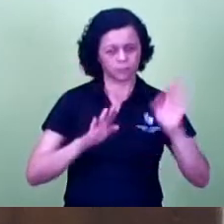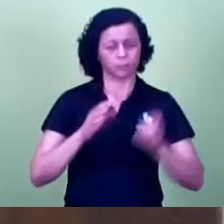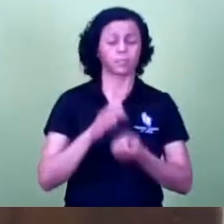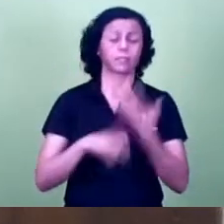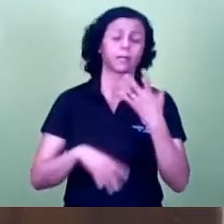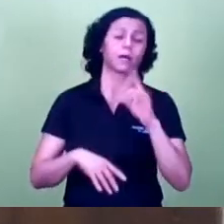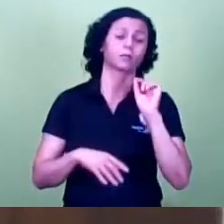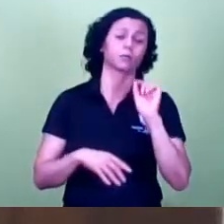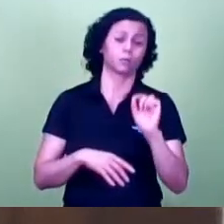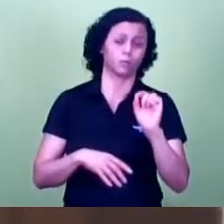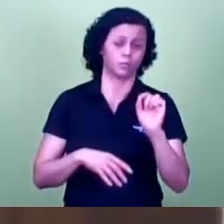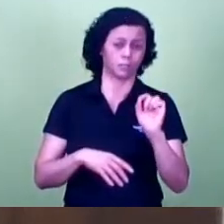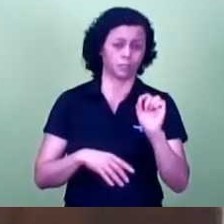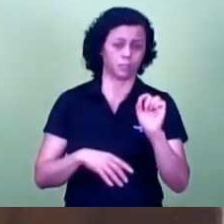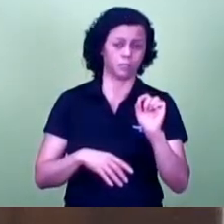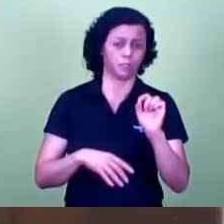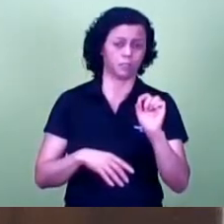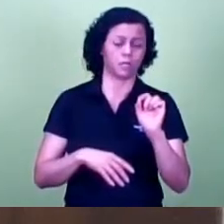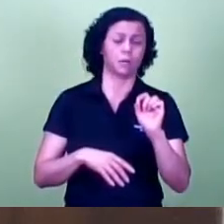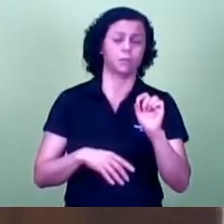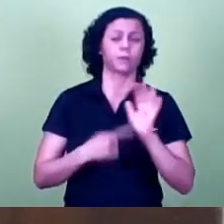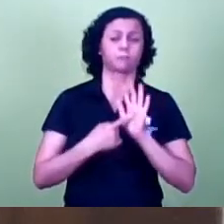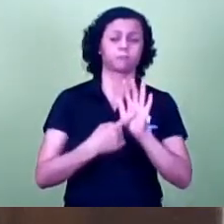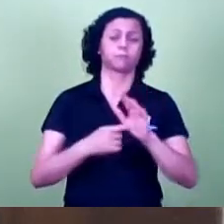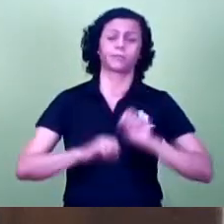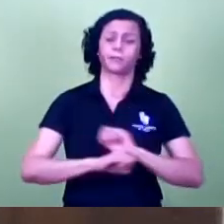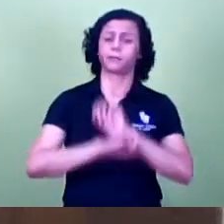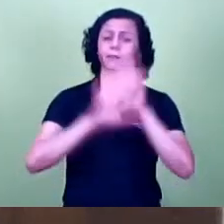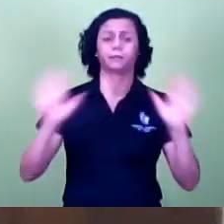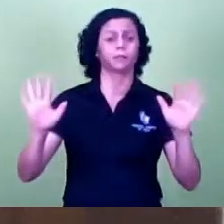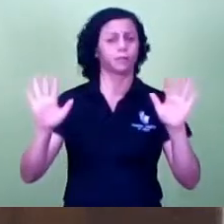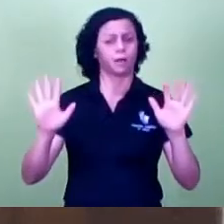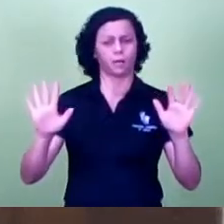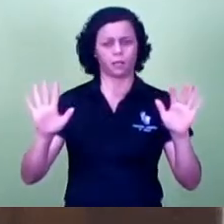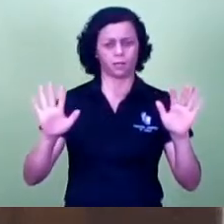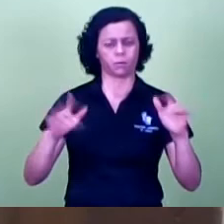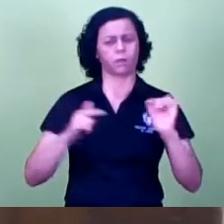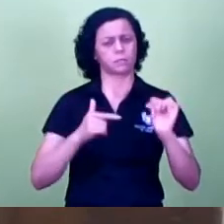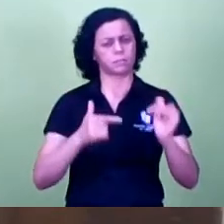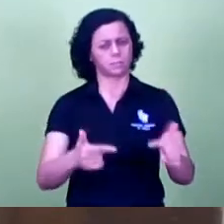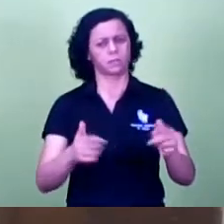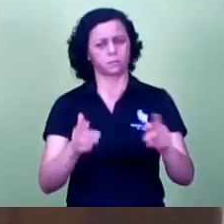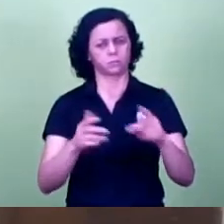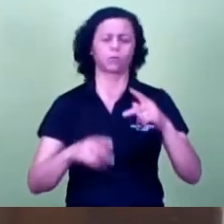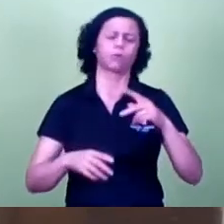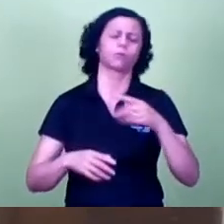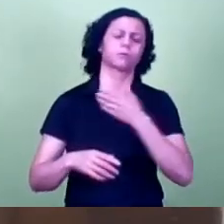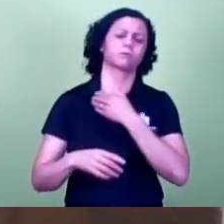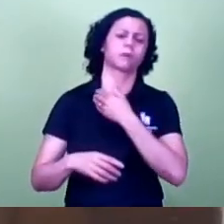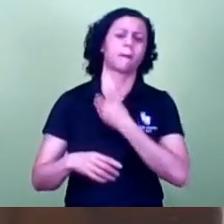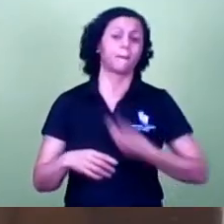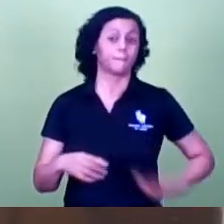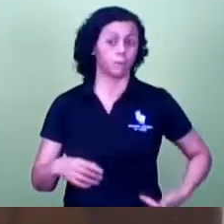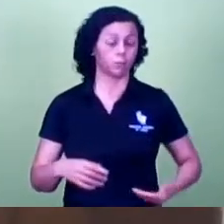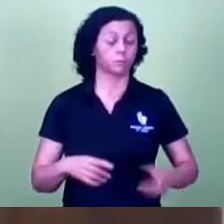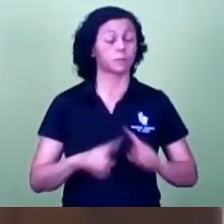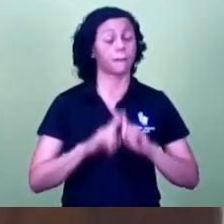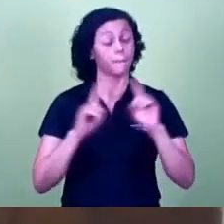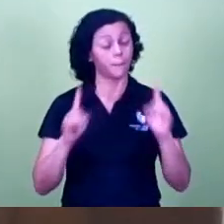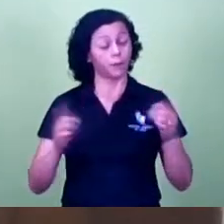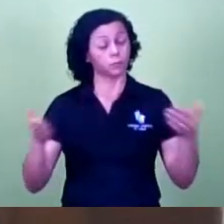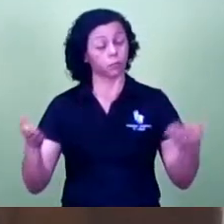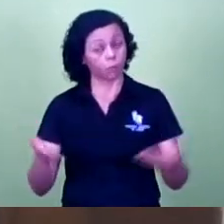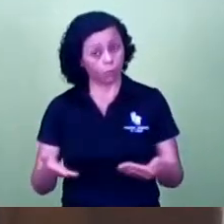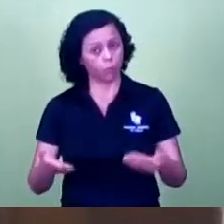para trazer aí uma transparência nas ações públicas né porém hoje nós temos